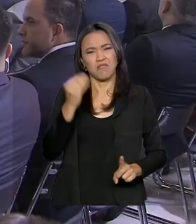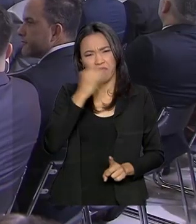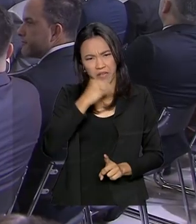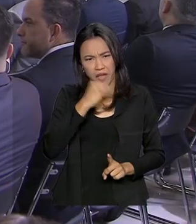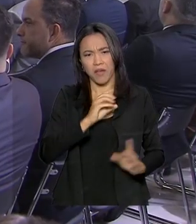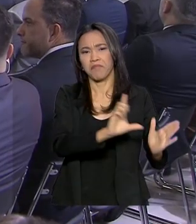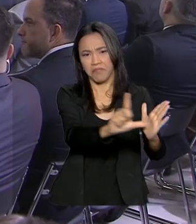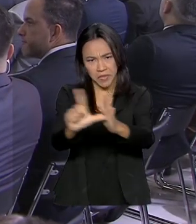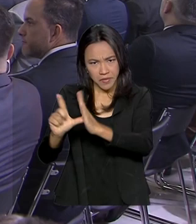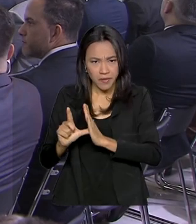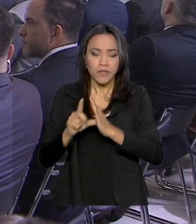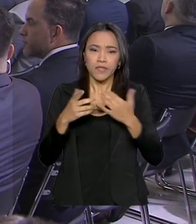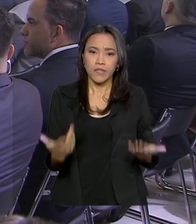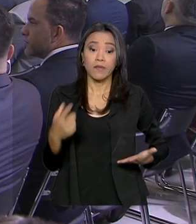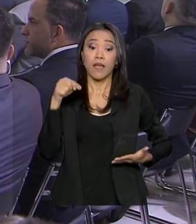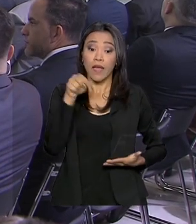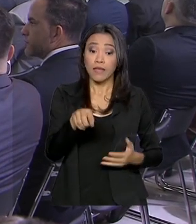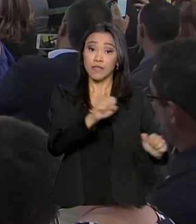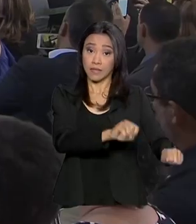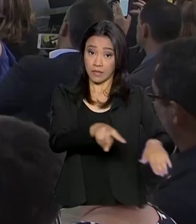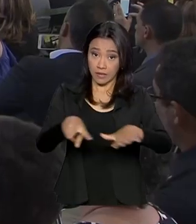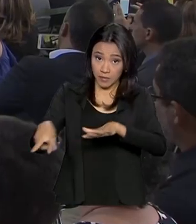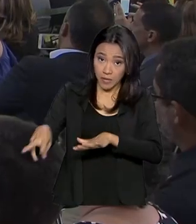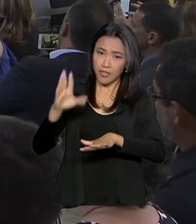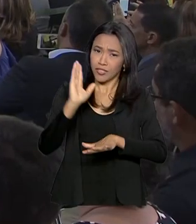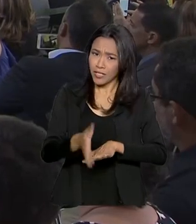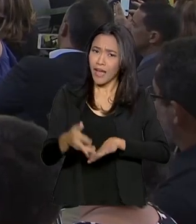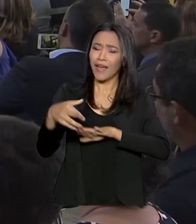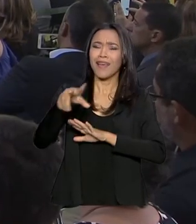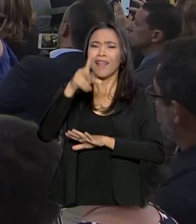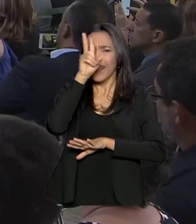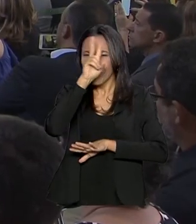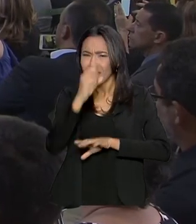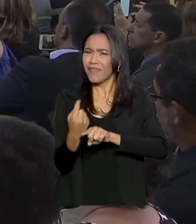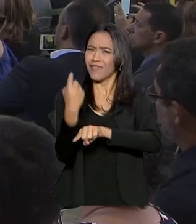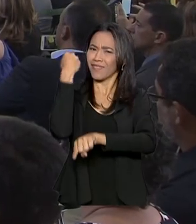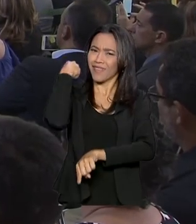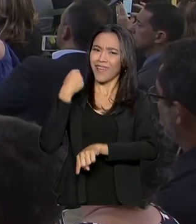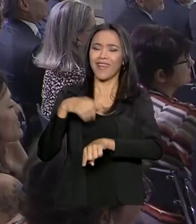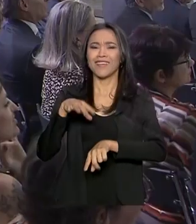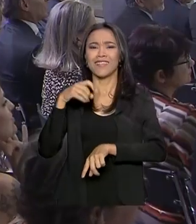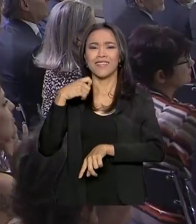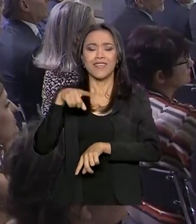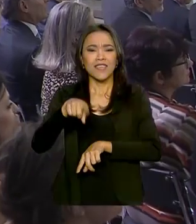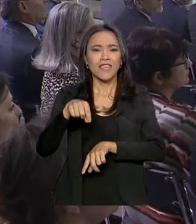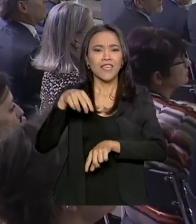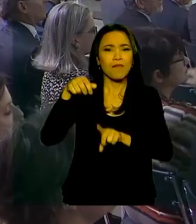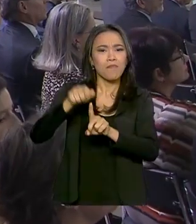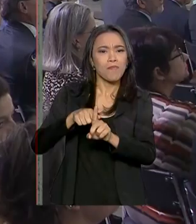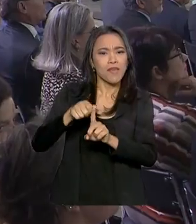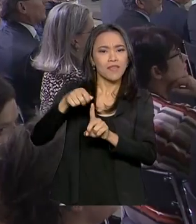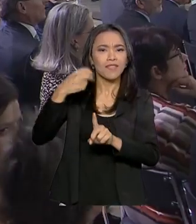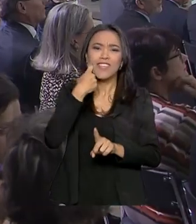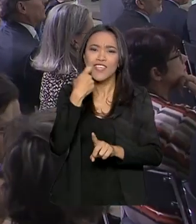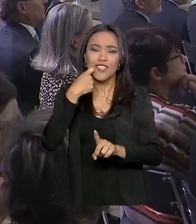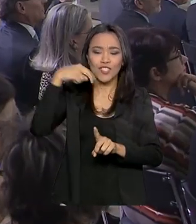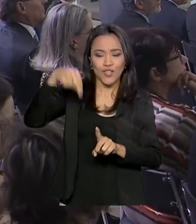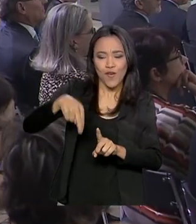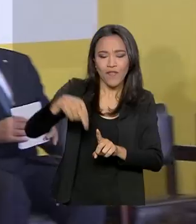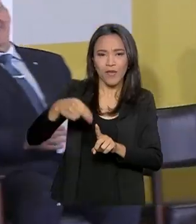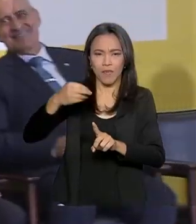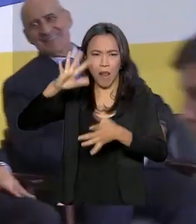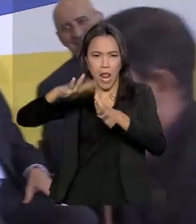A Semana do Brasil será um evento dos moldes da já conhecida Black Friday, a sexta-feira de novembro, que movimenta o país em torno das